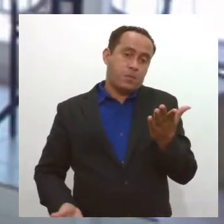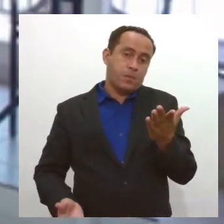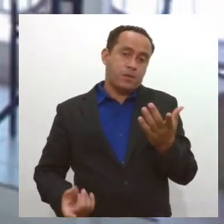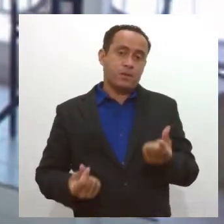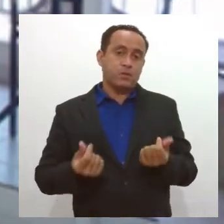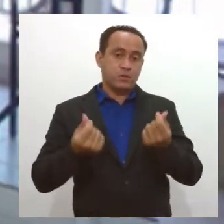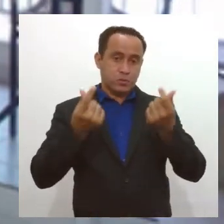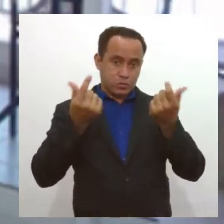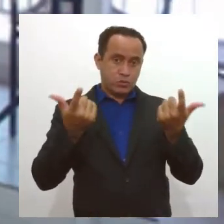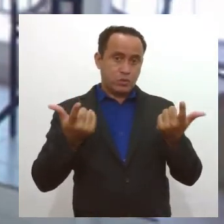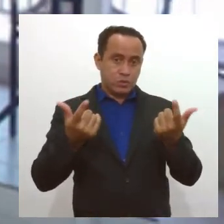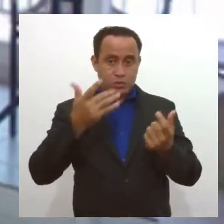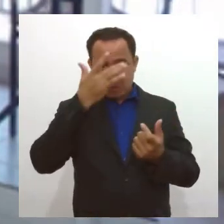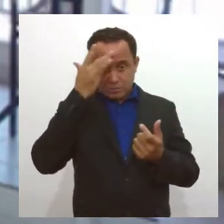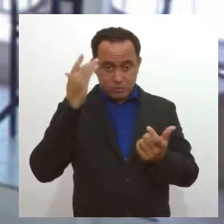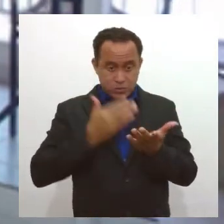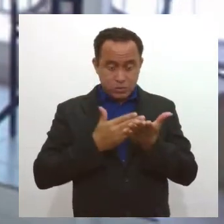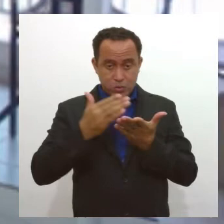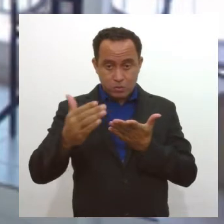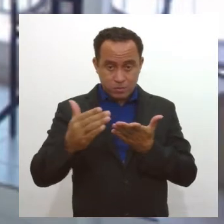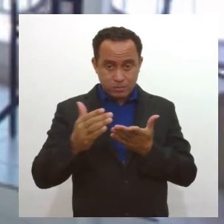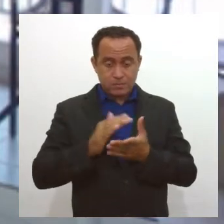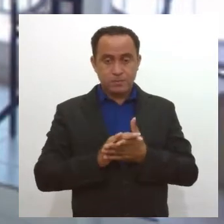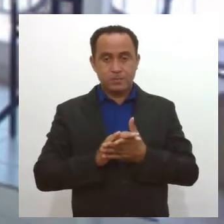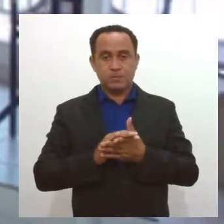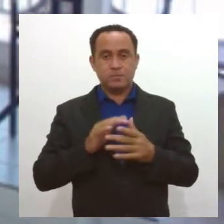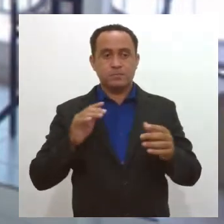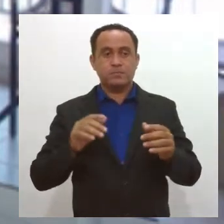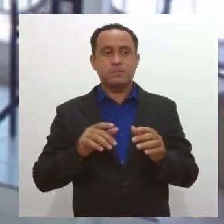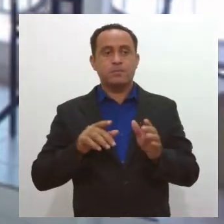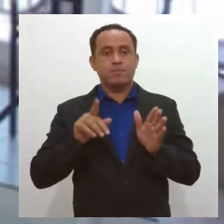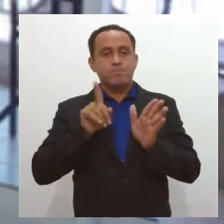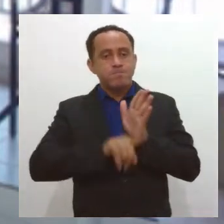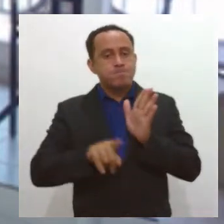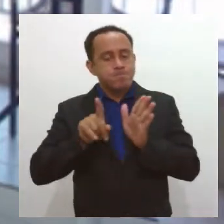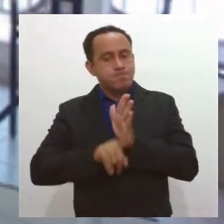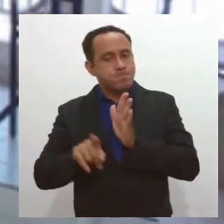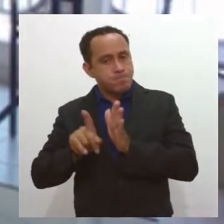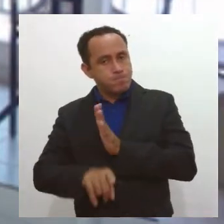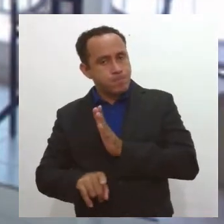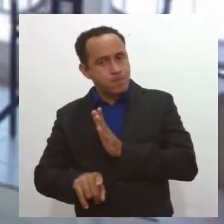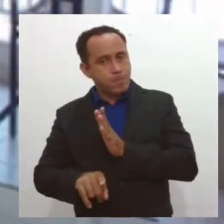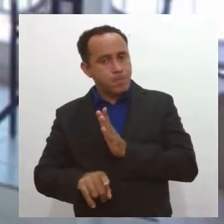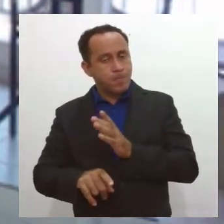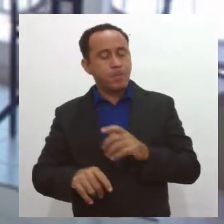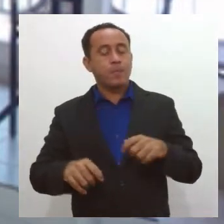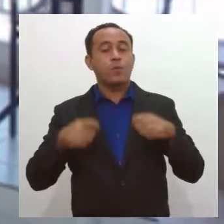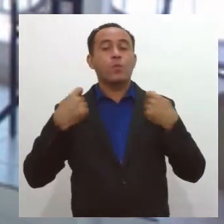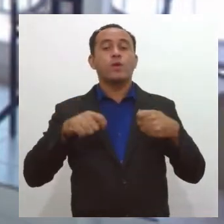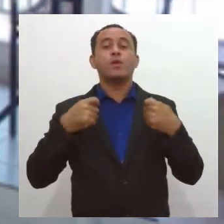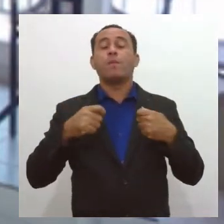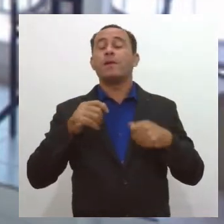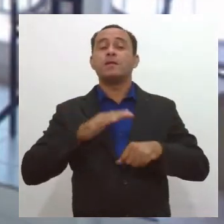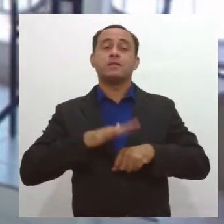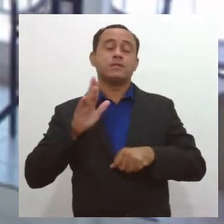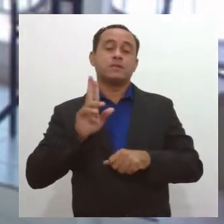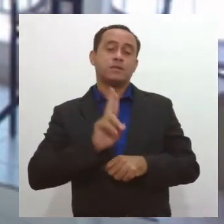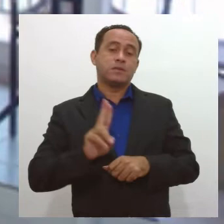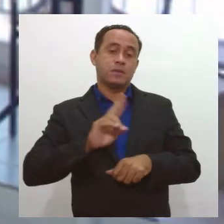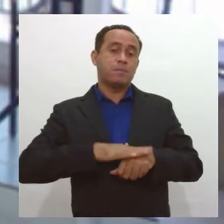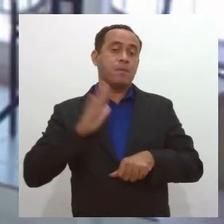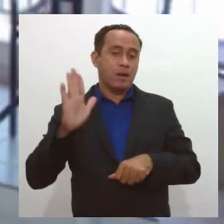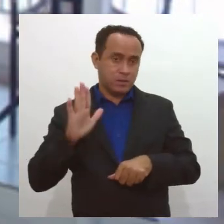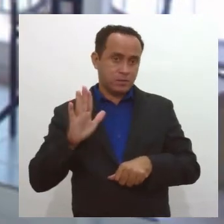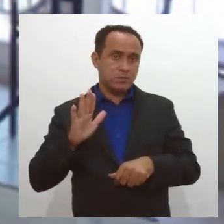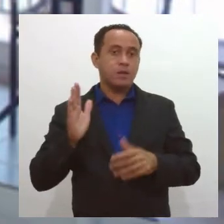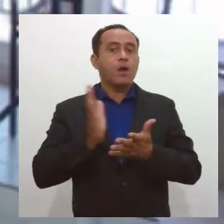renda, essas pessoas têm que começar a cortar tudo que não for extremamente necessário. Algumas pessoas já estão fazendo